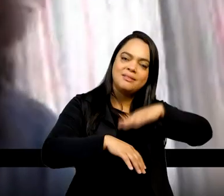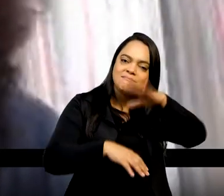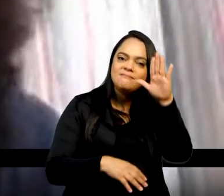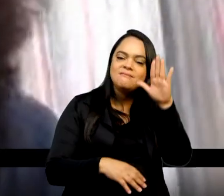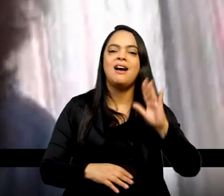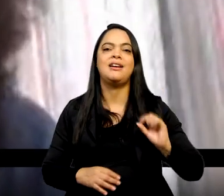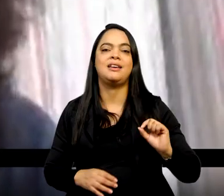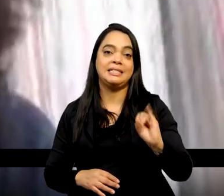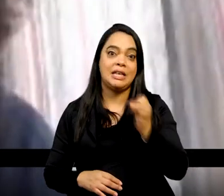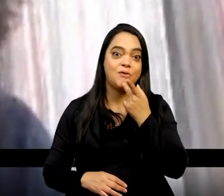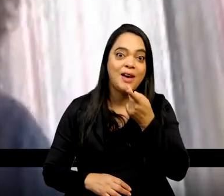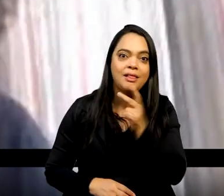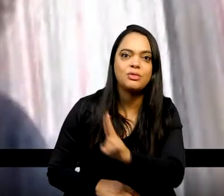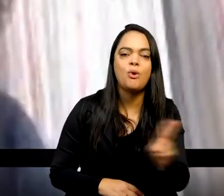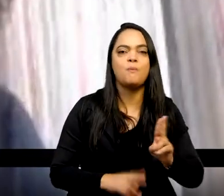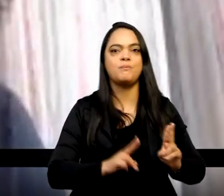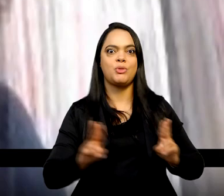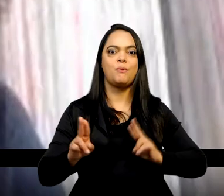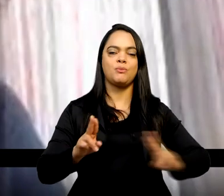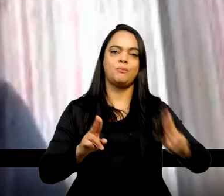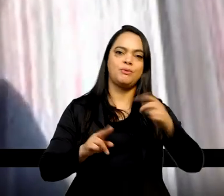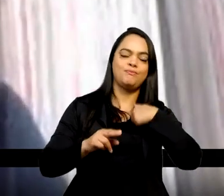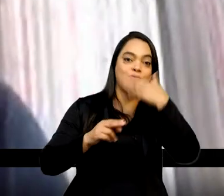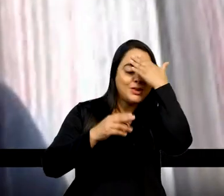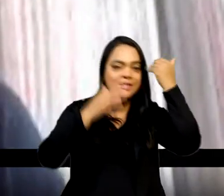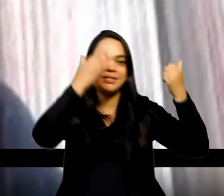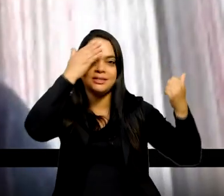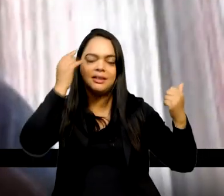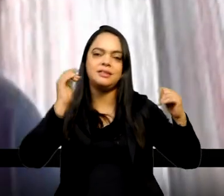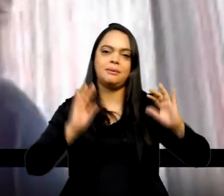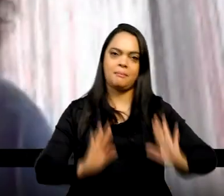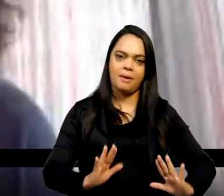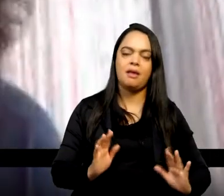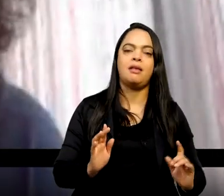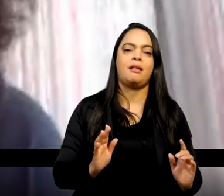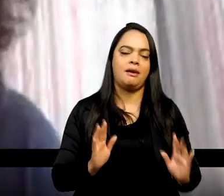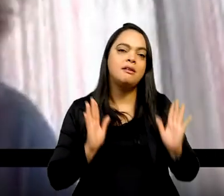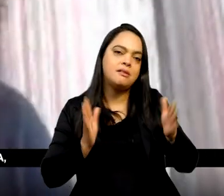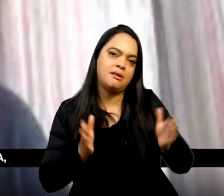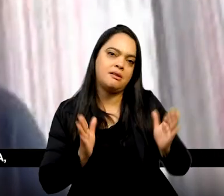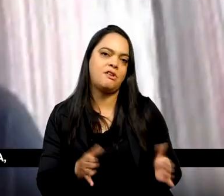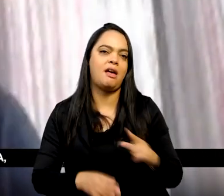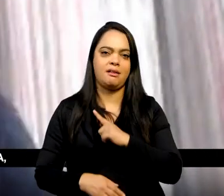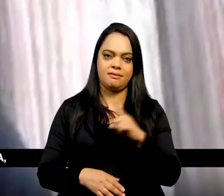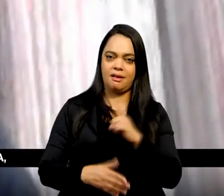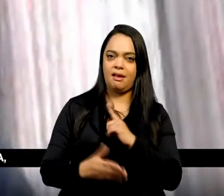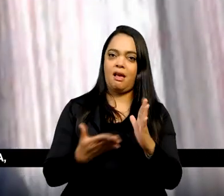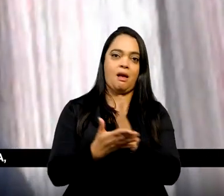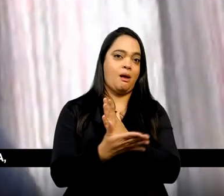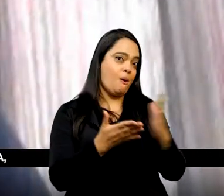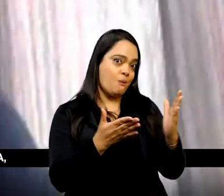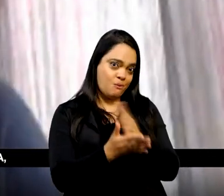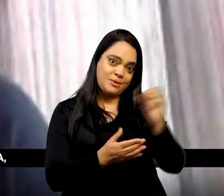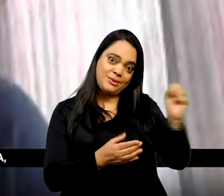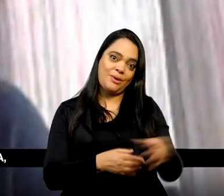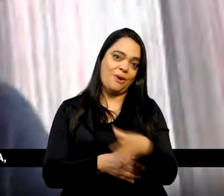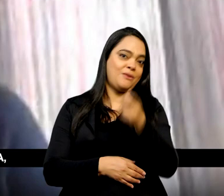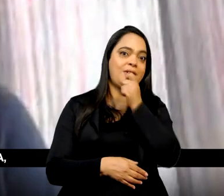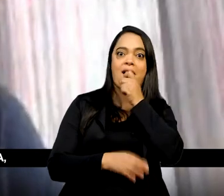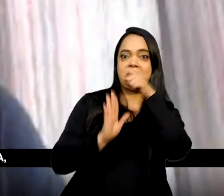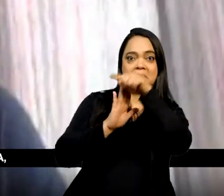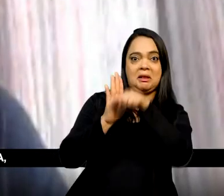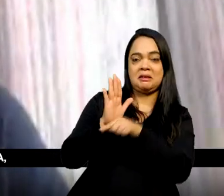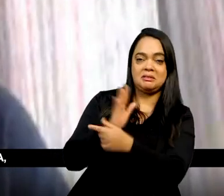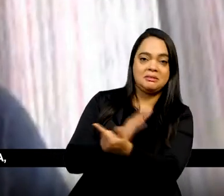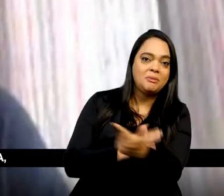citar posso esquecer de algumas, algumas inclusive, já tem mais algumas que não constam na minha lista aqui. Então,